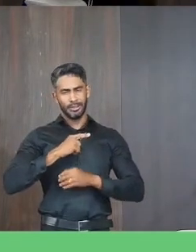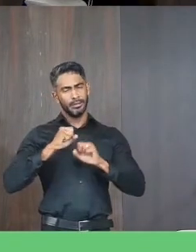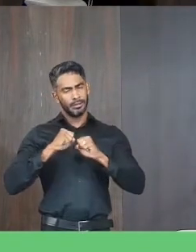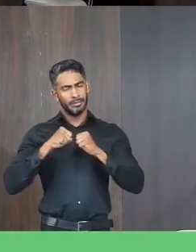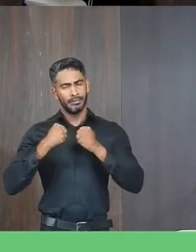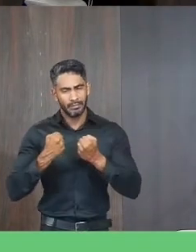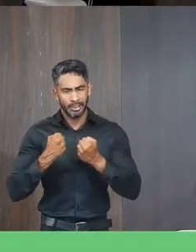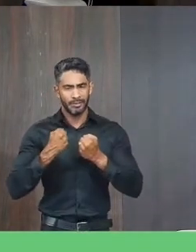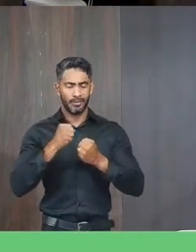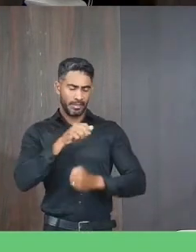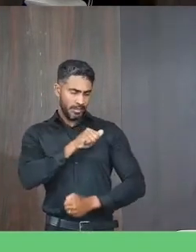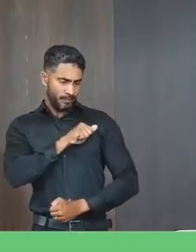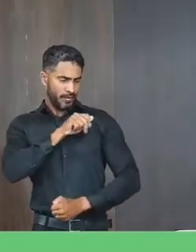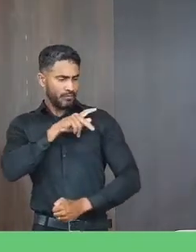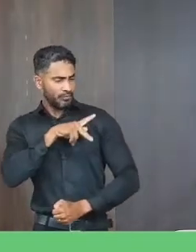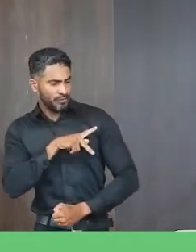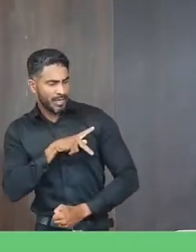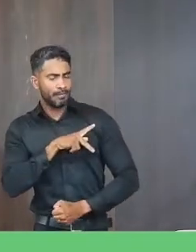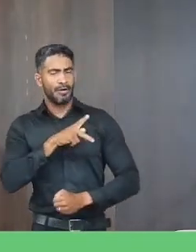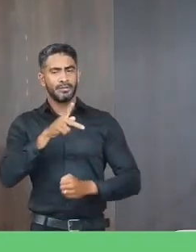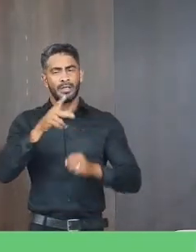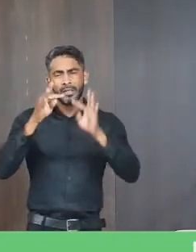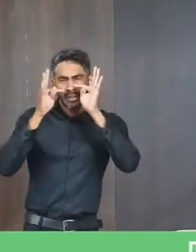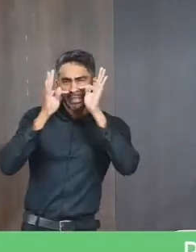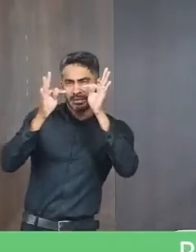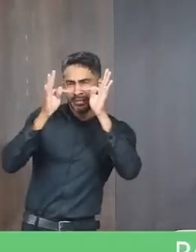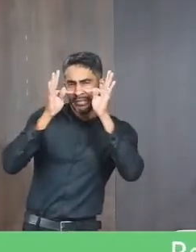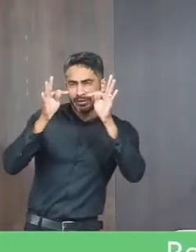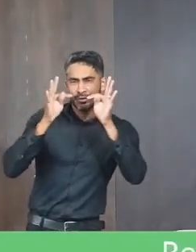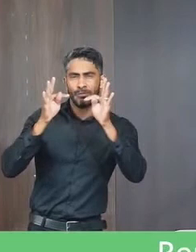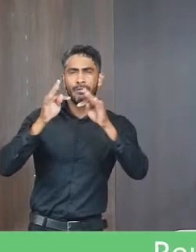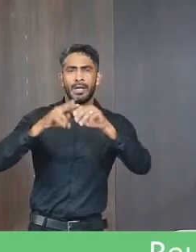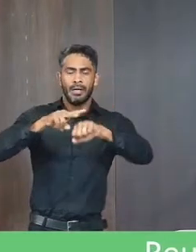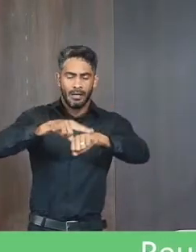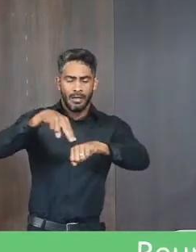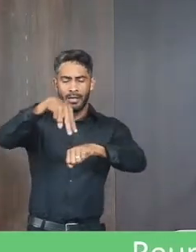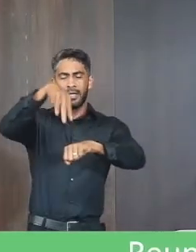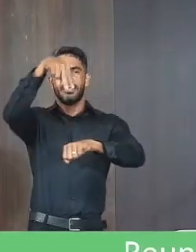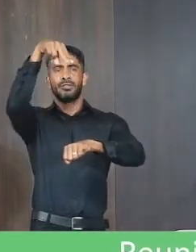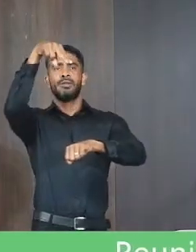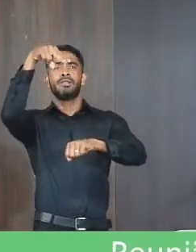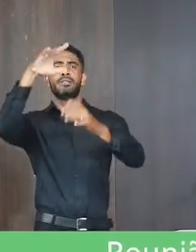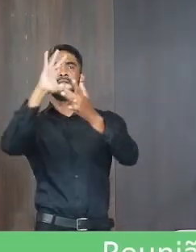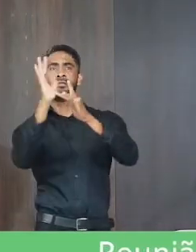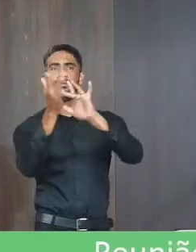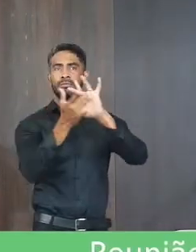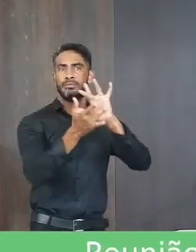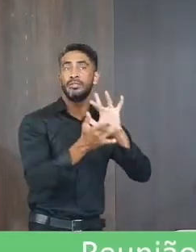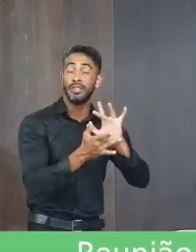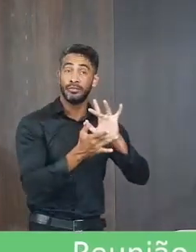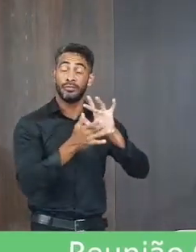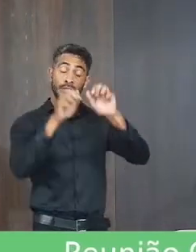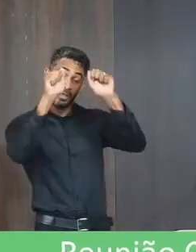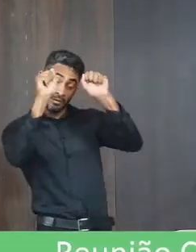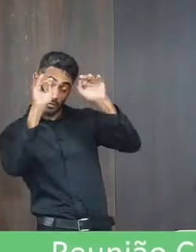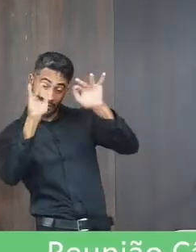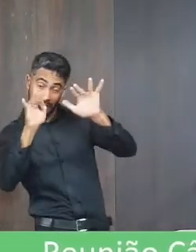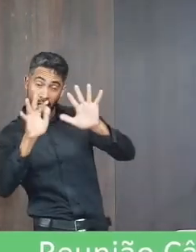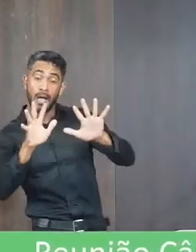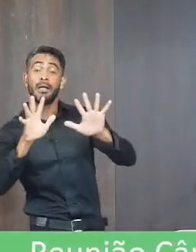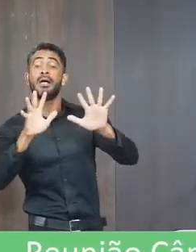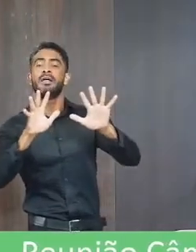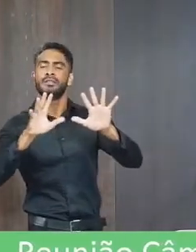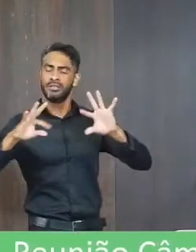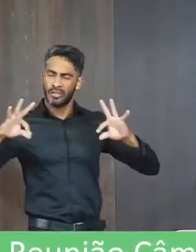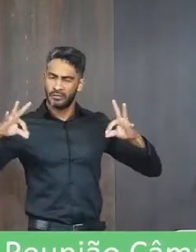poder, os apóstolos continuavam a testemunhar da ressurreição do Senhor Jesus. E grandiosa graça estava